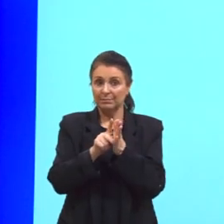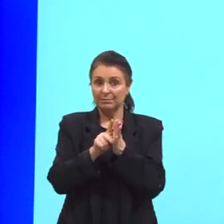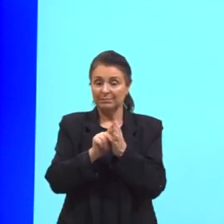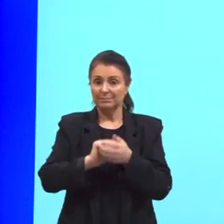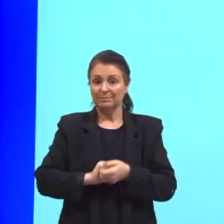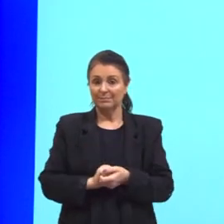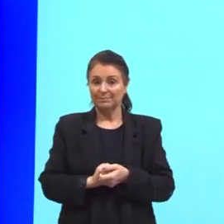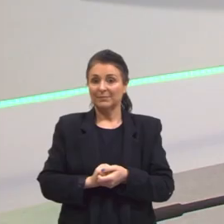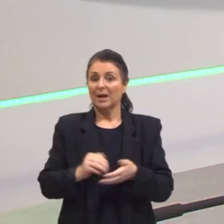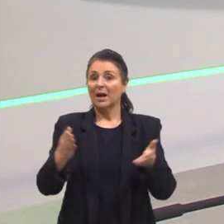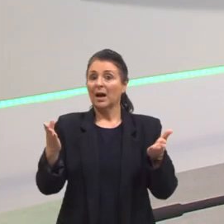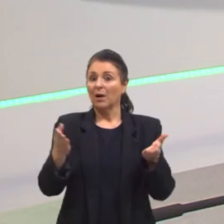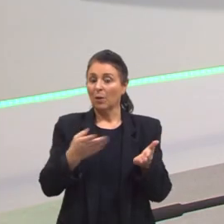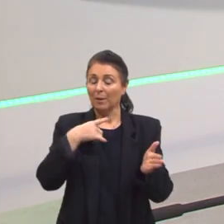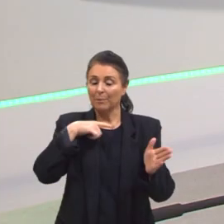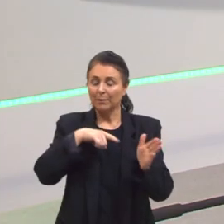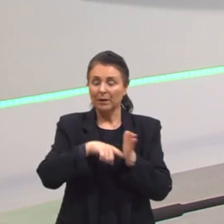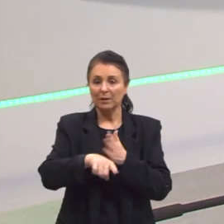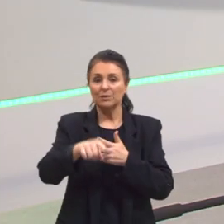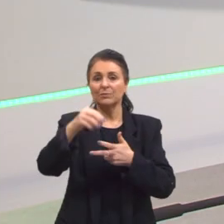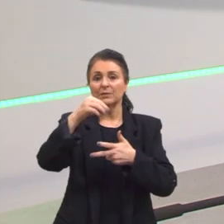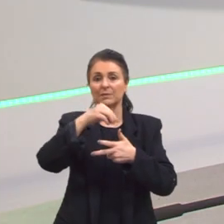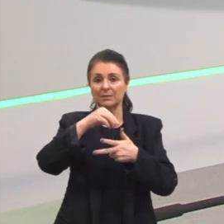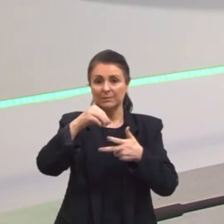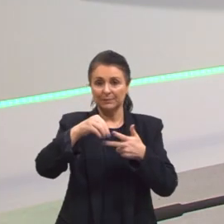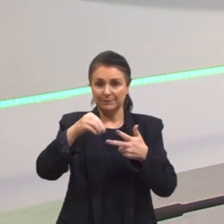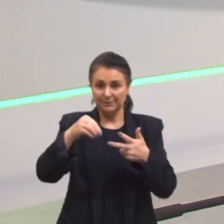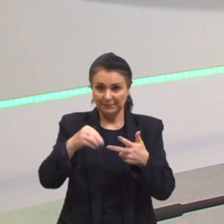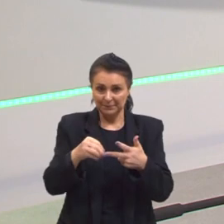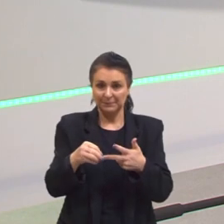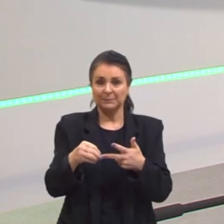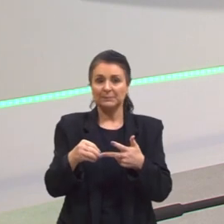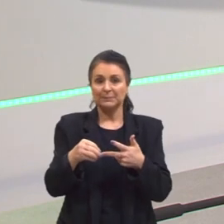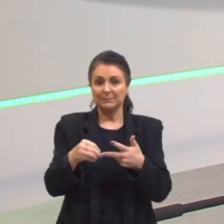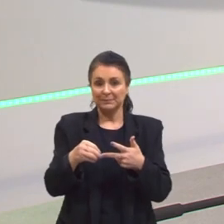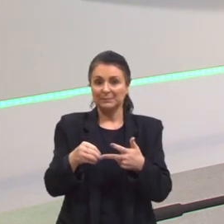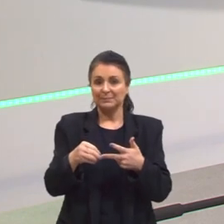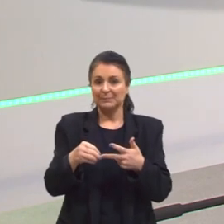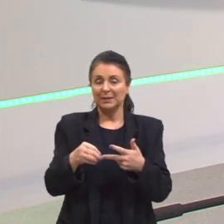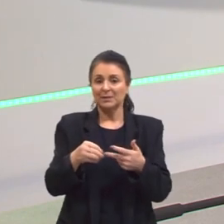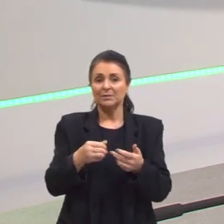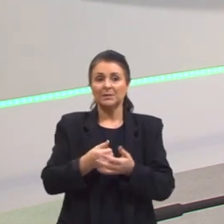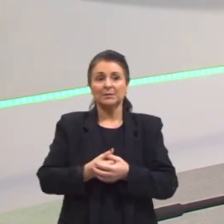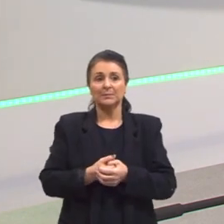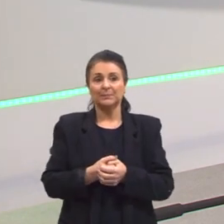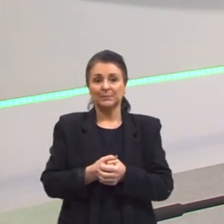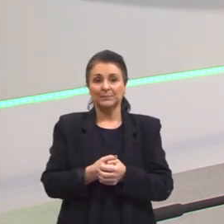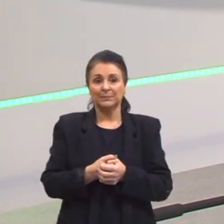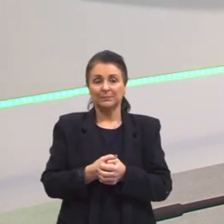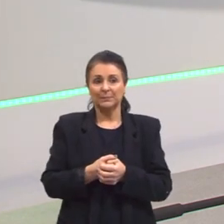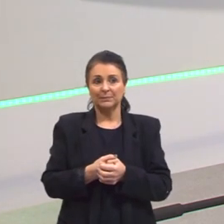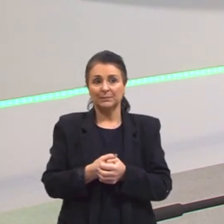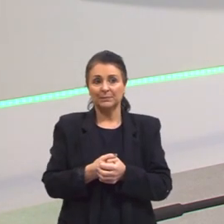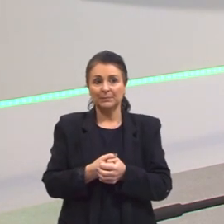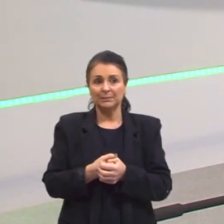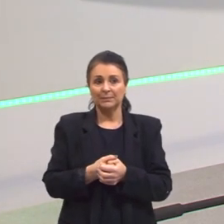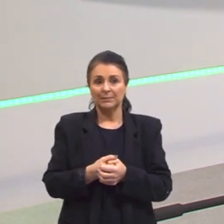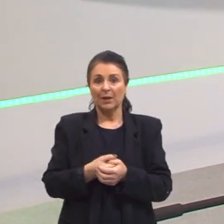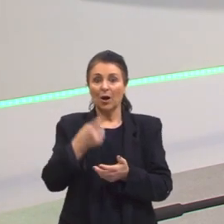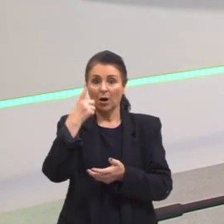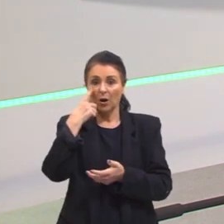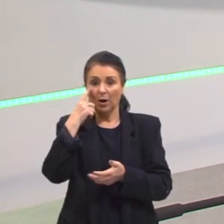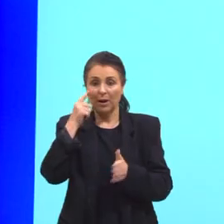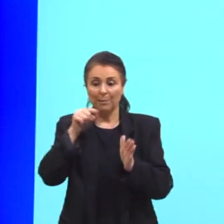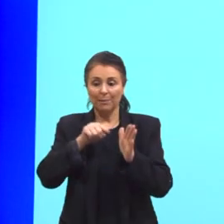Vamos ver uma questão do Enem para ver se vocês entenderam direitinho a aula de hoje? Então, tá. Bora lá.